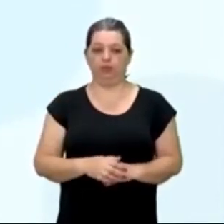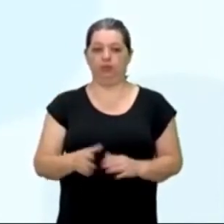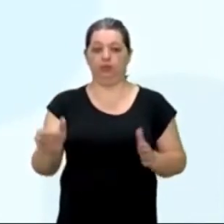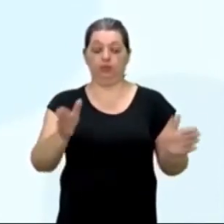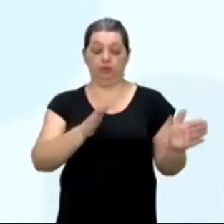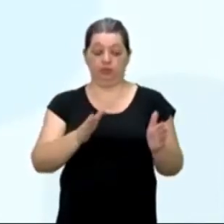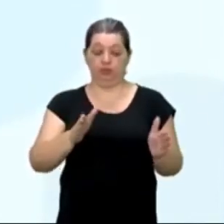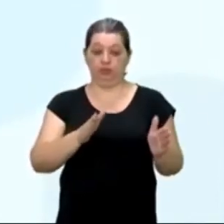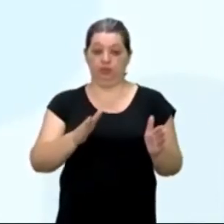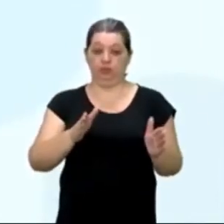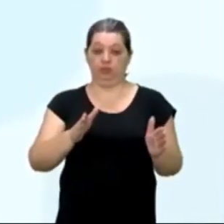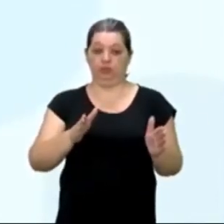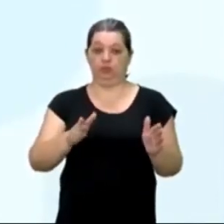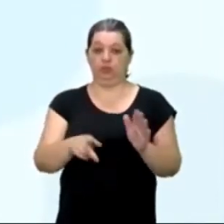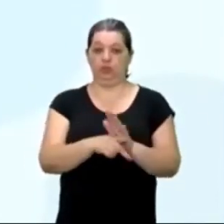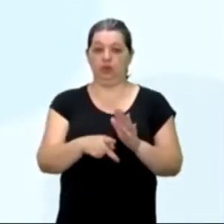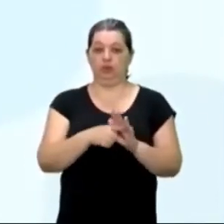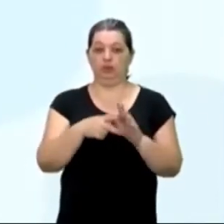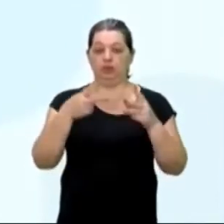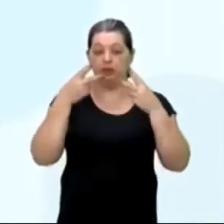entre os índios, Crao,